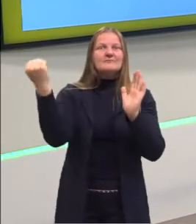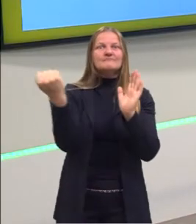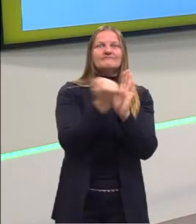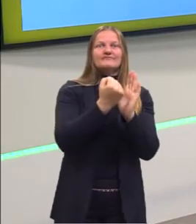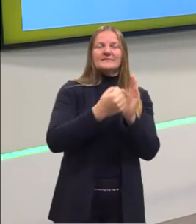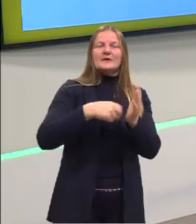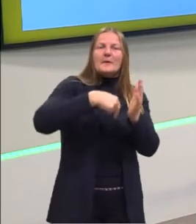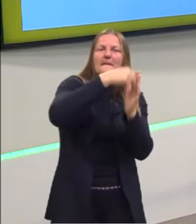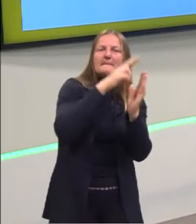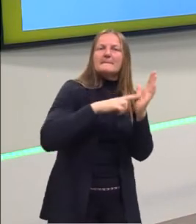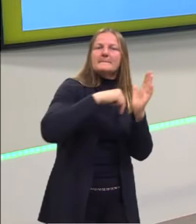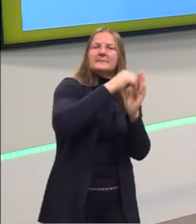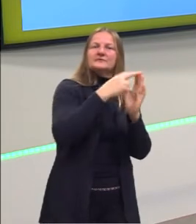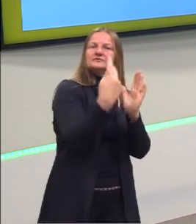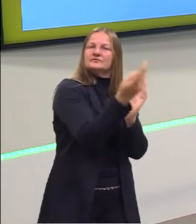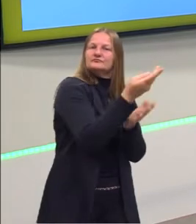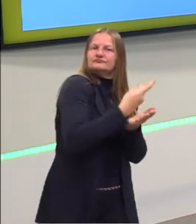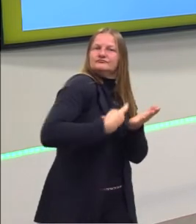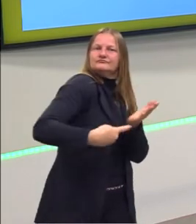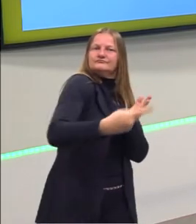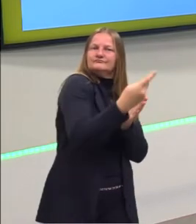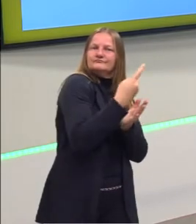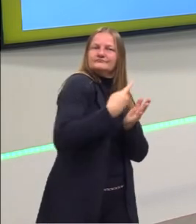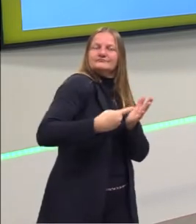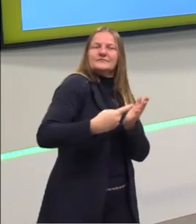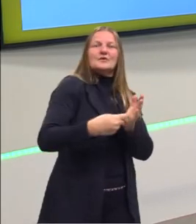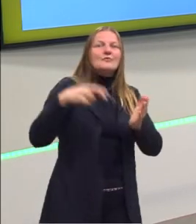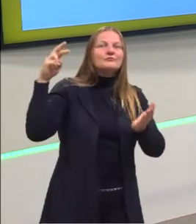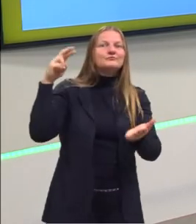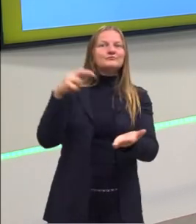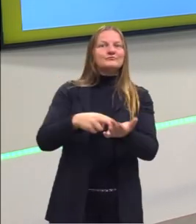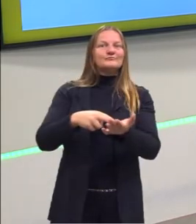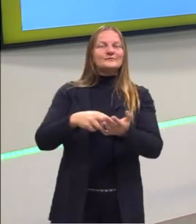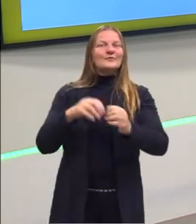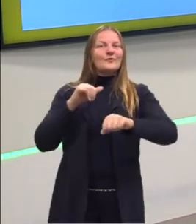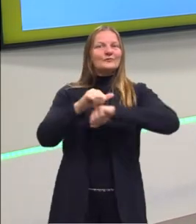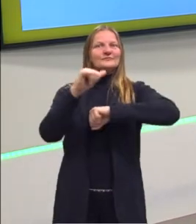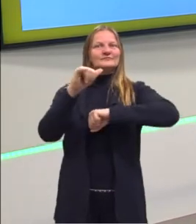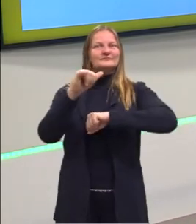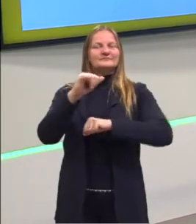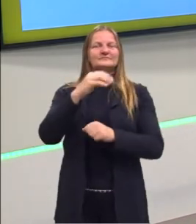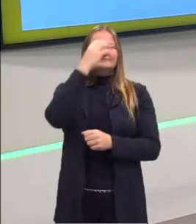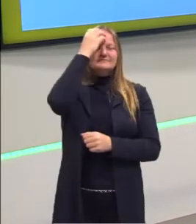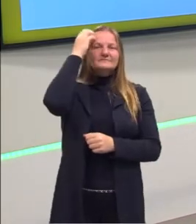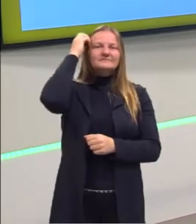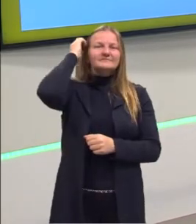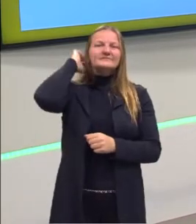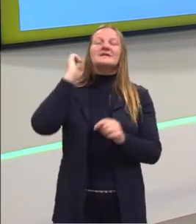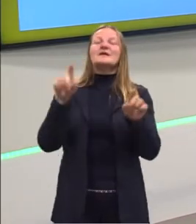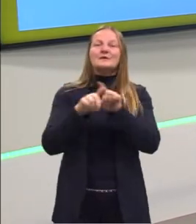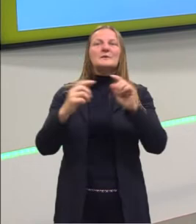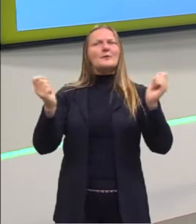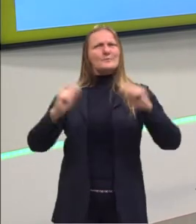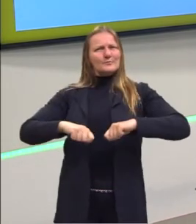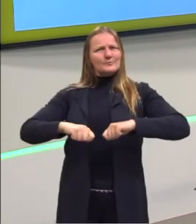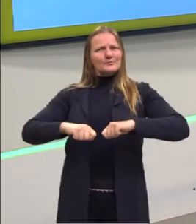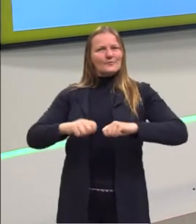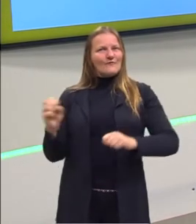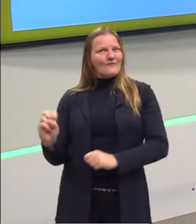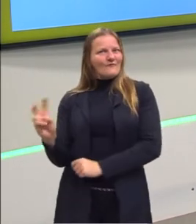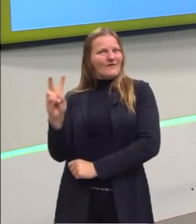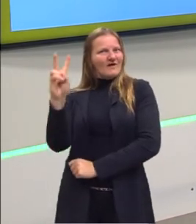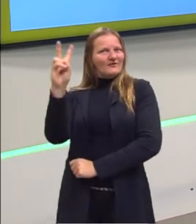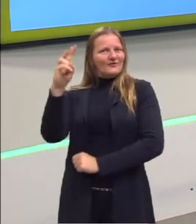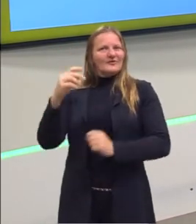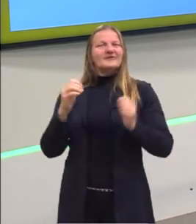pinturas e as ilustrações como registro dos acontecimentos, tem um potencial muito valioso para nós